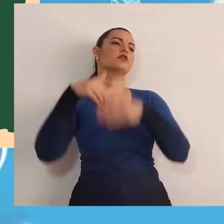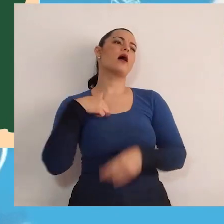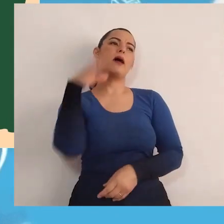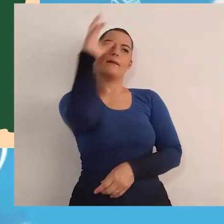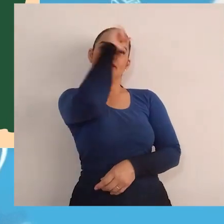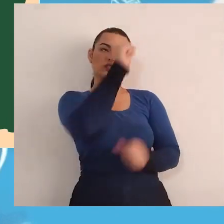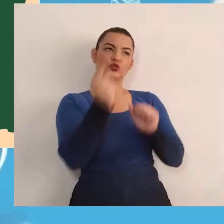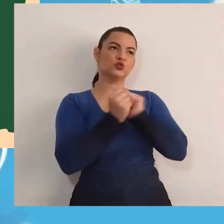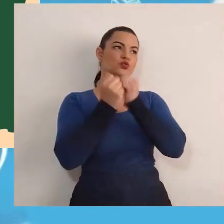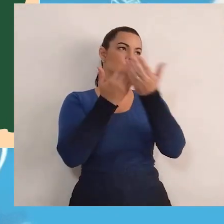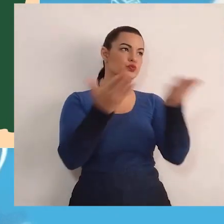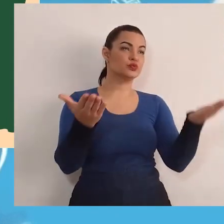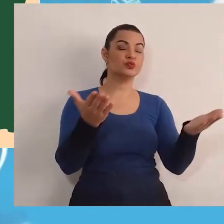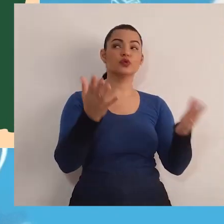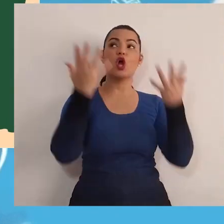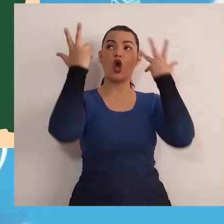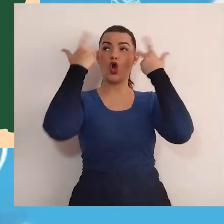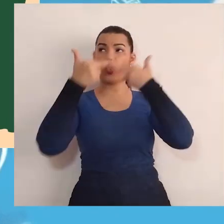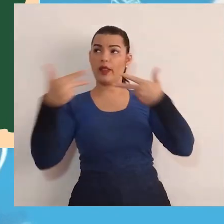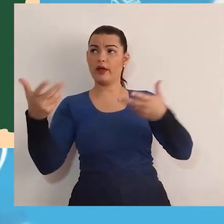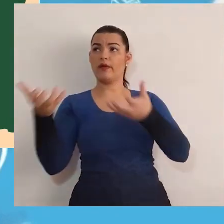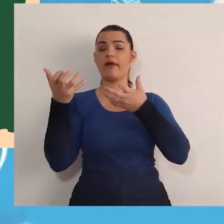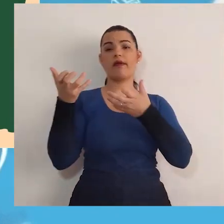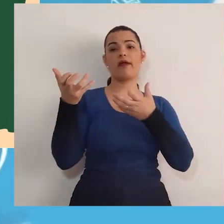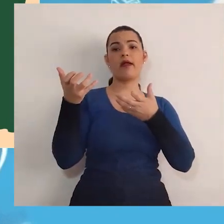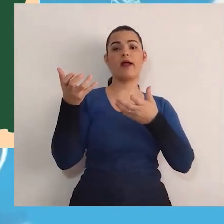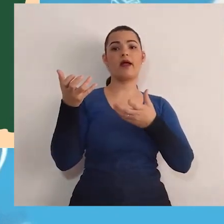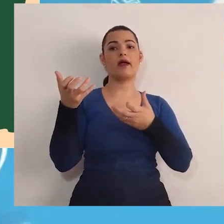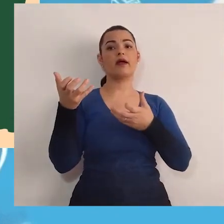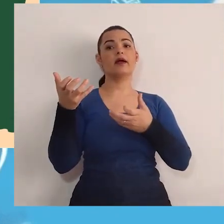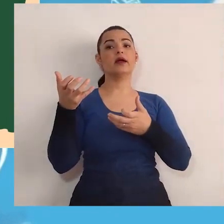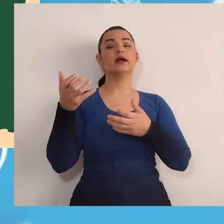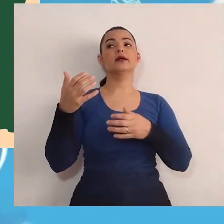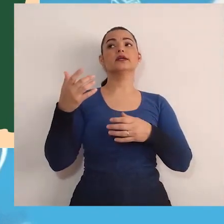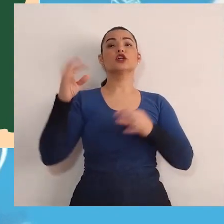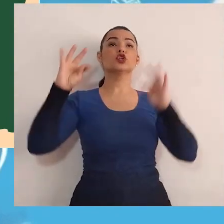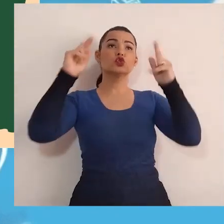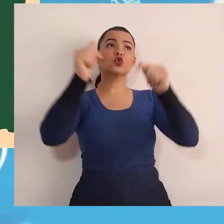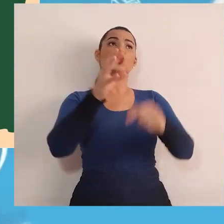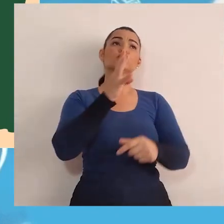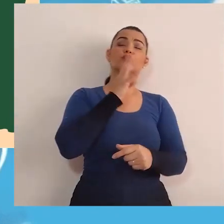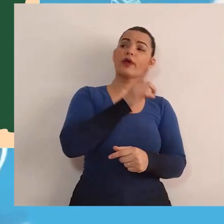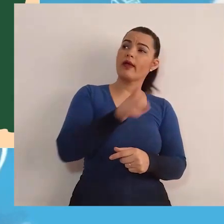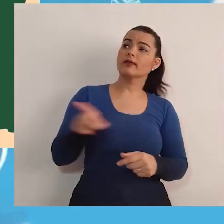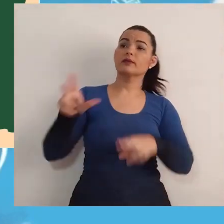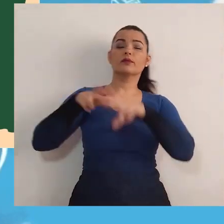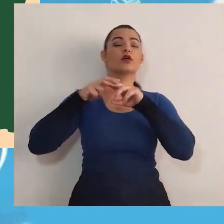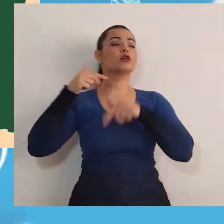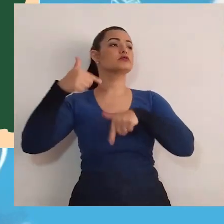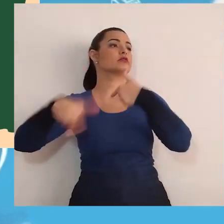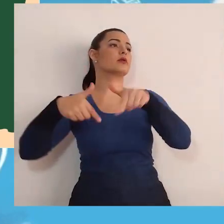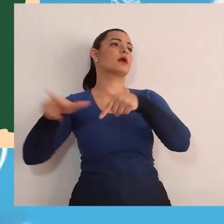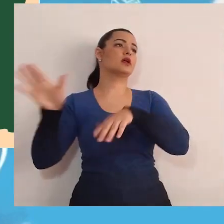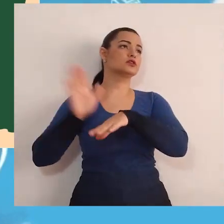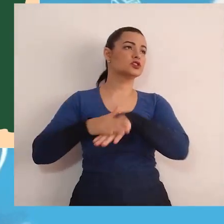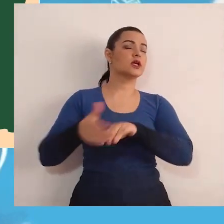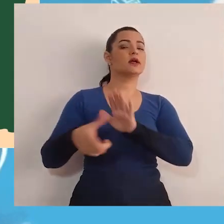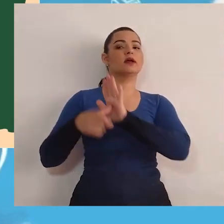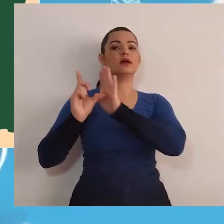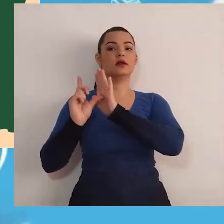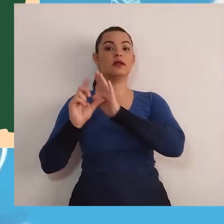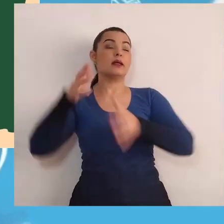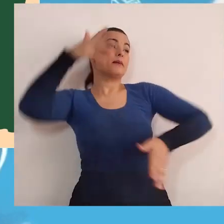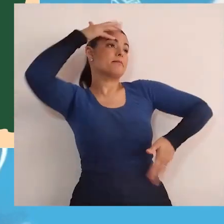só quer ser reconhecido pelo trabalho que foi feito. A macaca, na verdade, só quer um espaço para